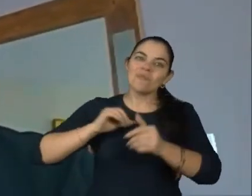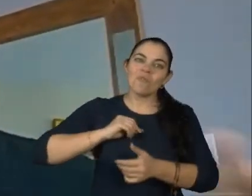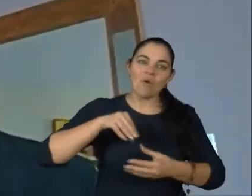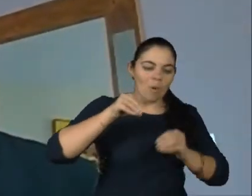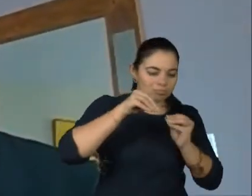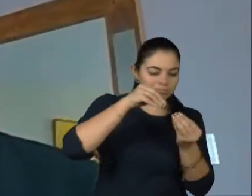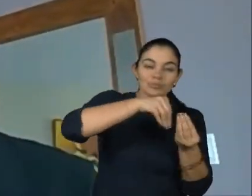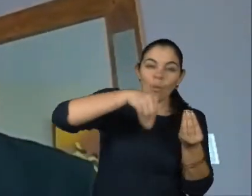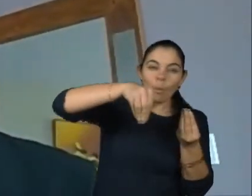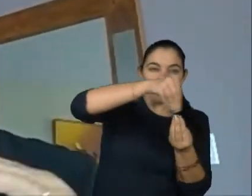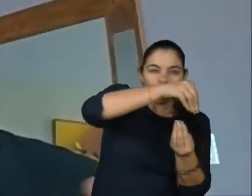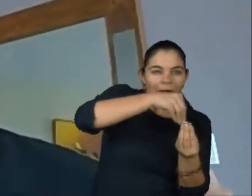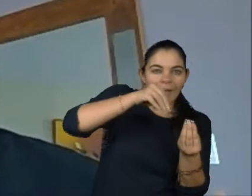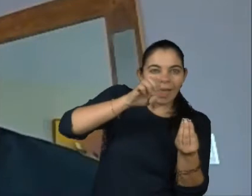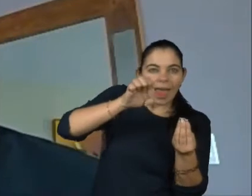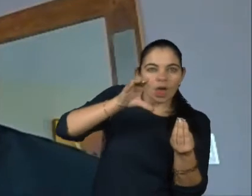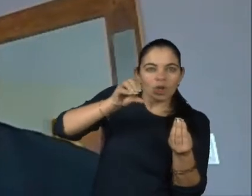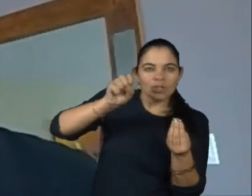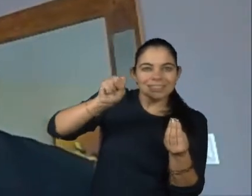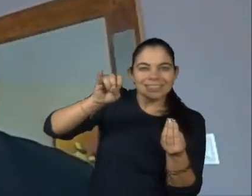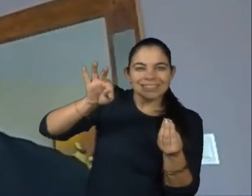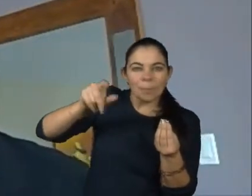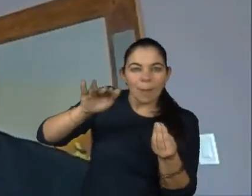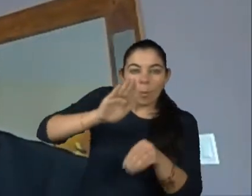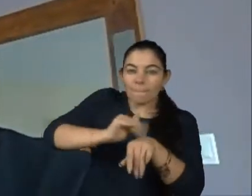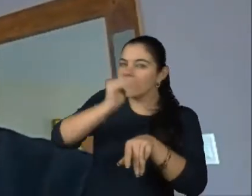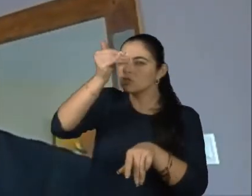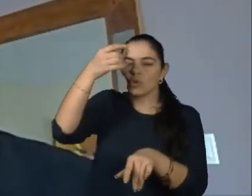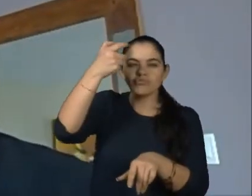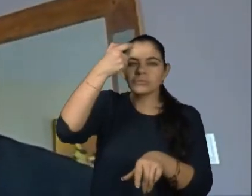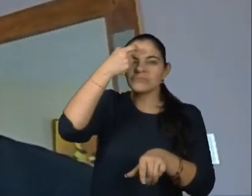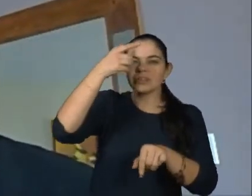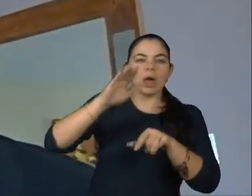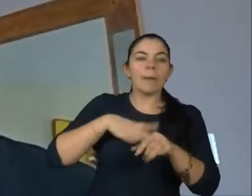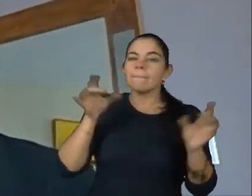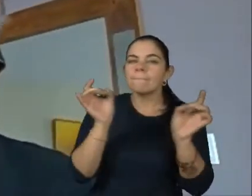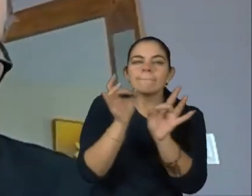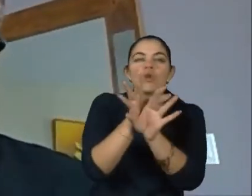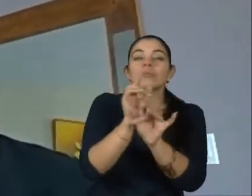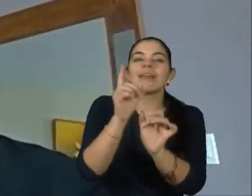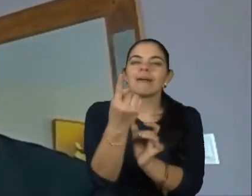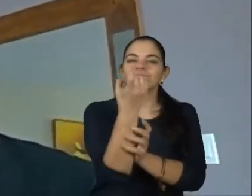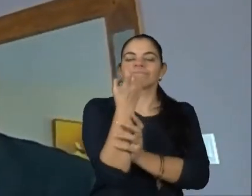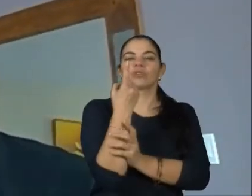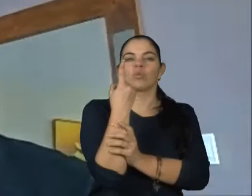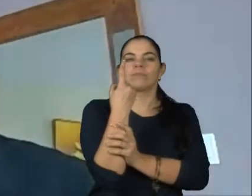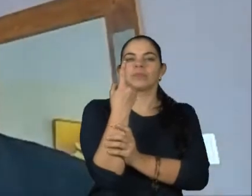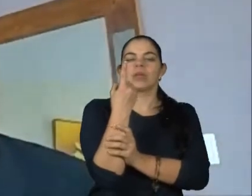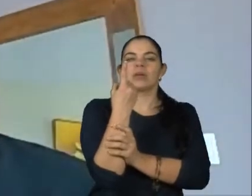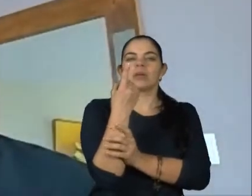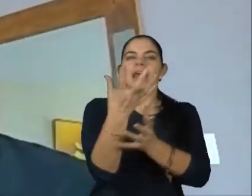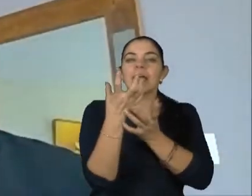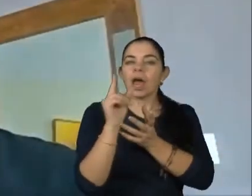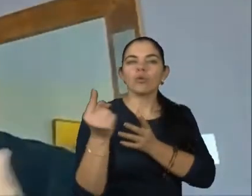todo muito mais consciente, muito mais pronto para aquilo que a gente quer, para a autonomia. E quanto de